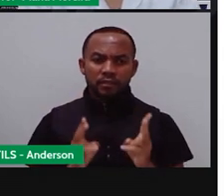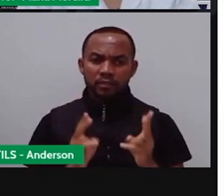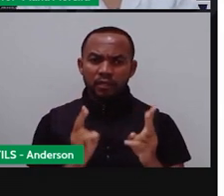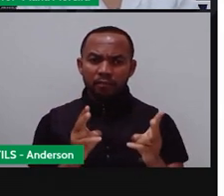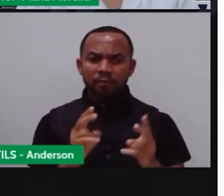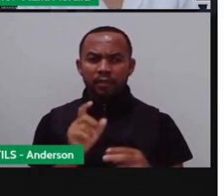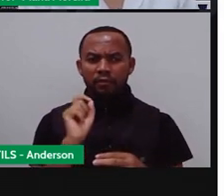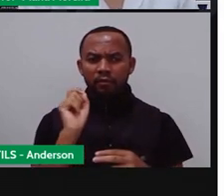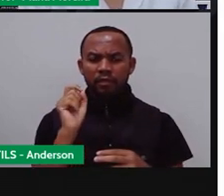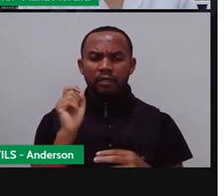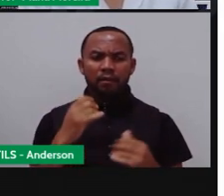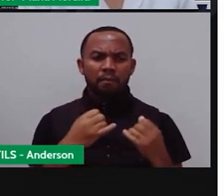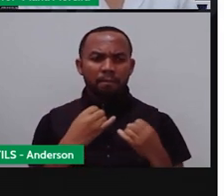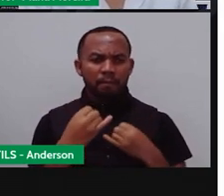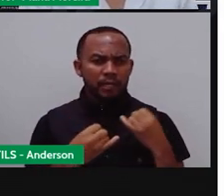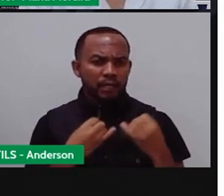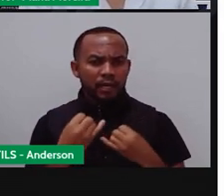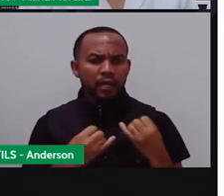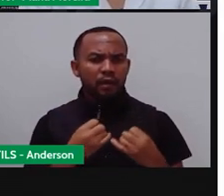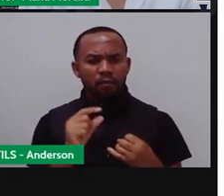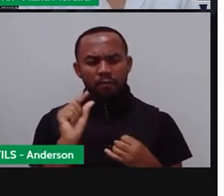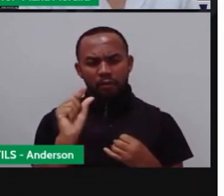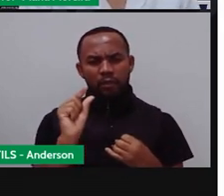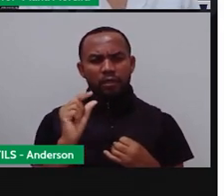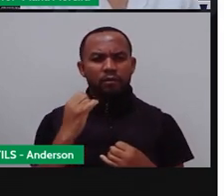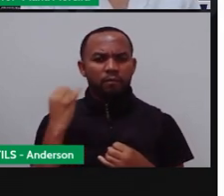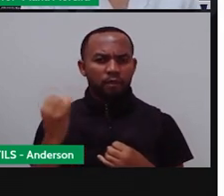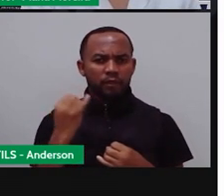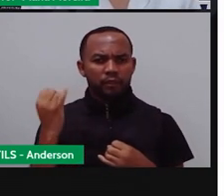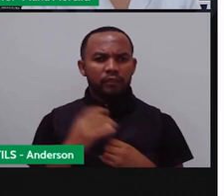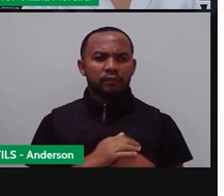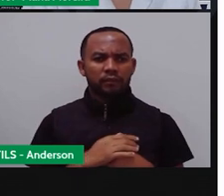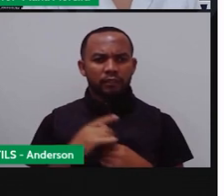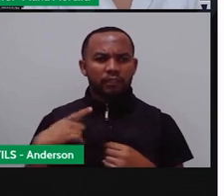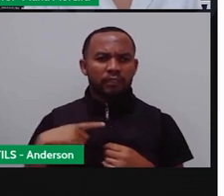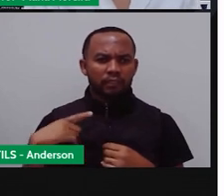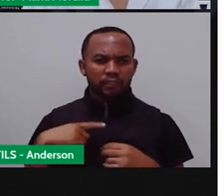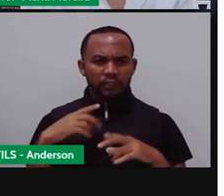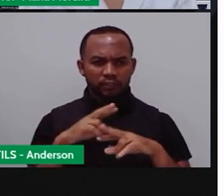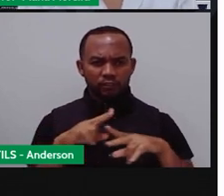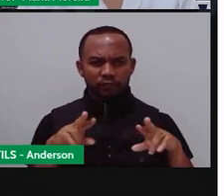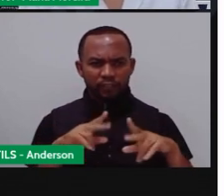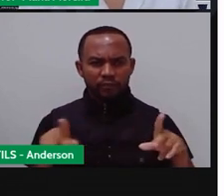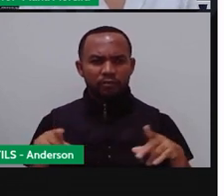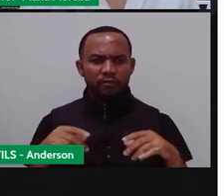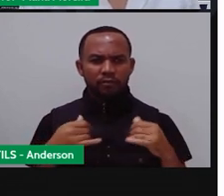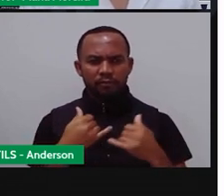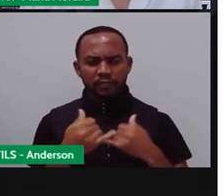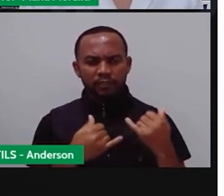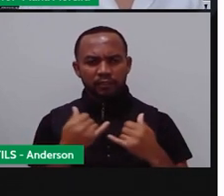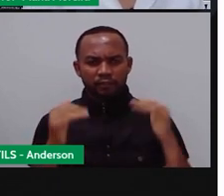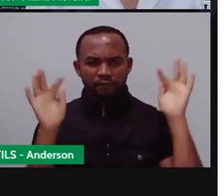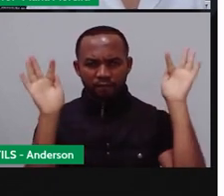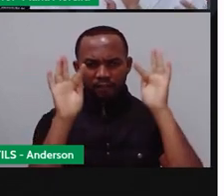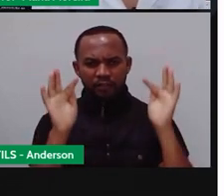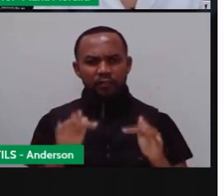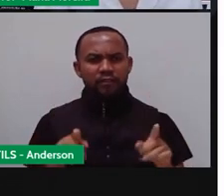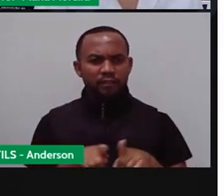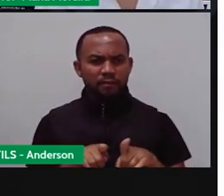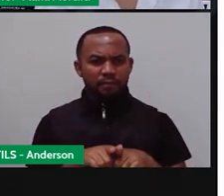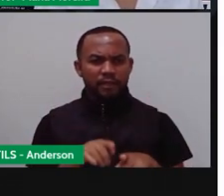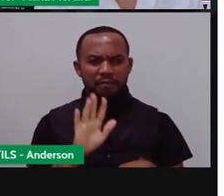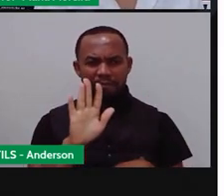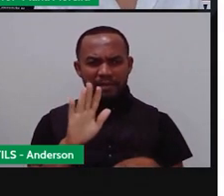disponível para brincar um pouquinho com eles. Alguns brinquedos também ajudarão a deixá-los mais felizes quando sozinhos. Mas a gente não